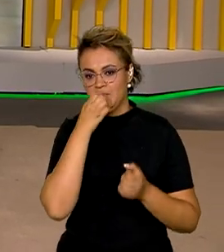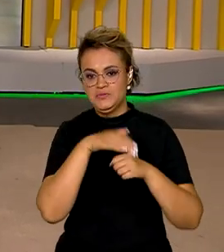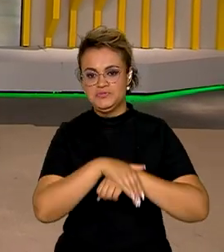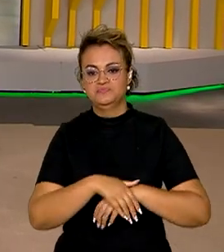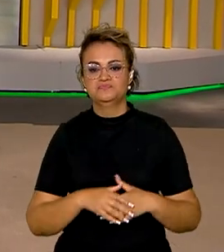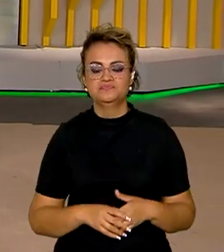Obrigada. Obrigada.